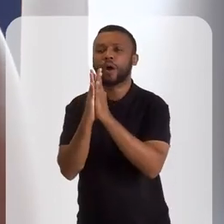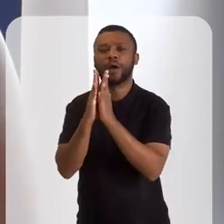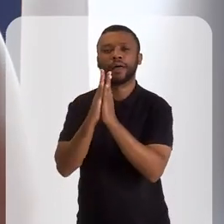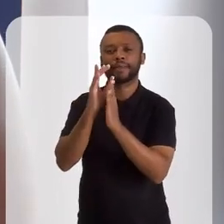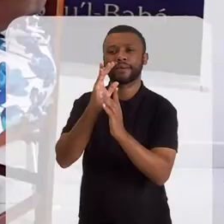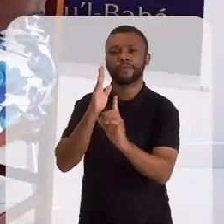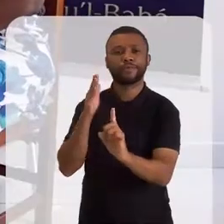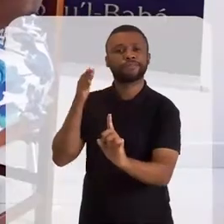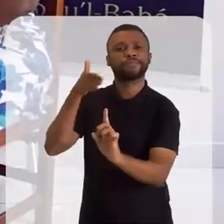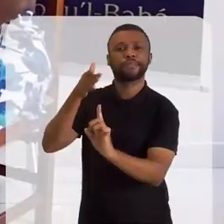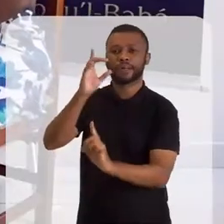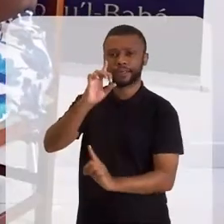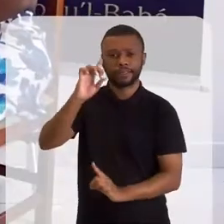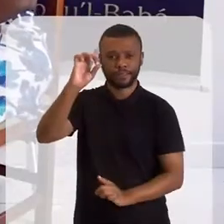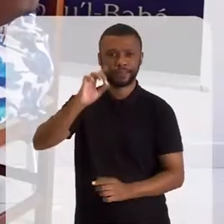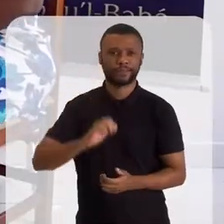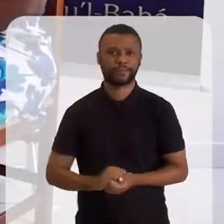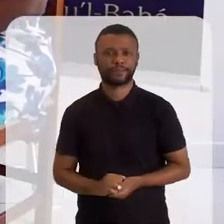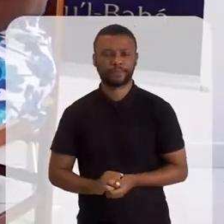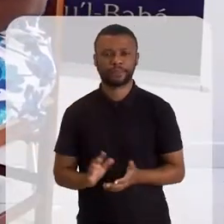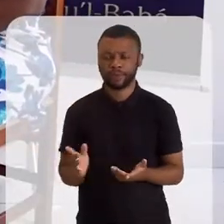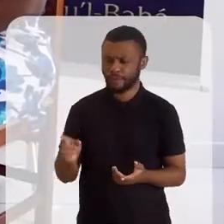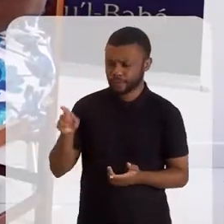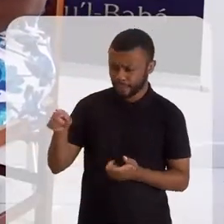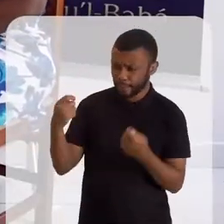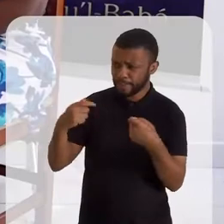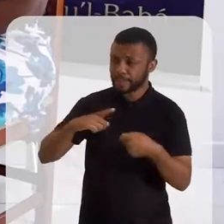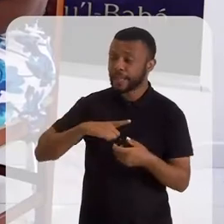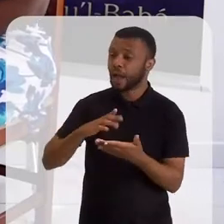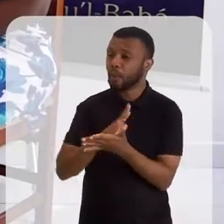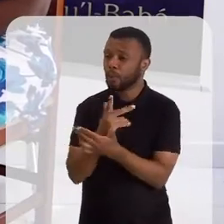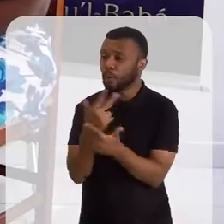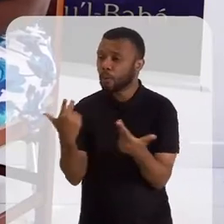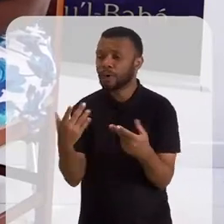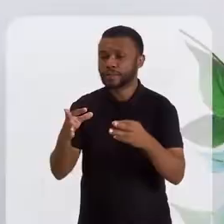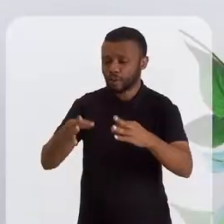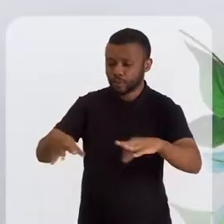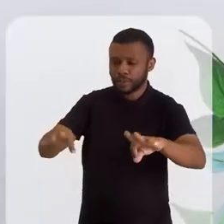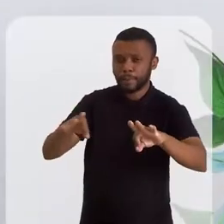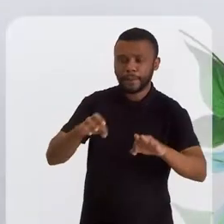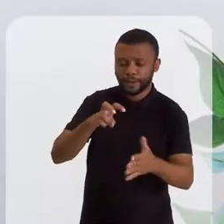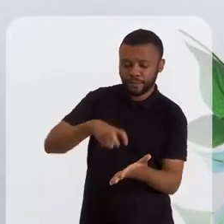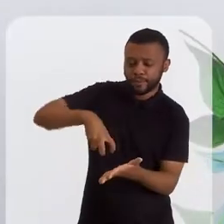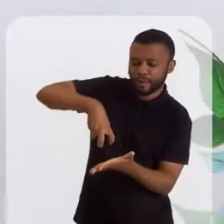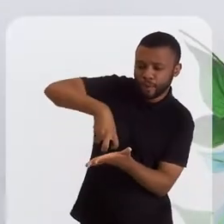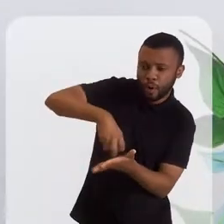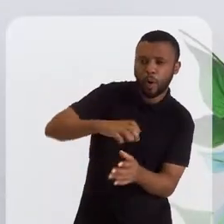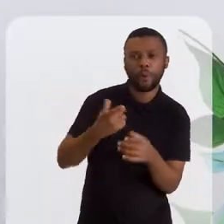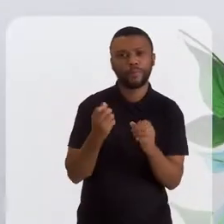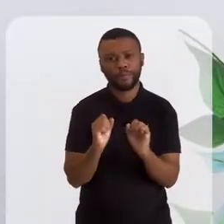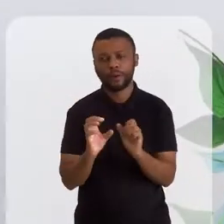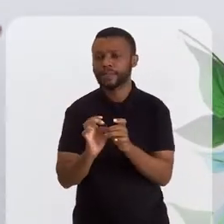você pode estar no sofá ou não. É realmente com base na do filho, você pode estar no